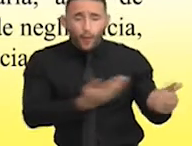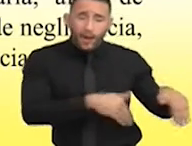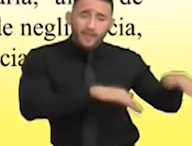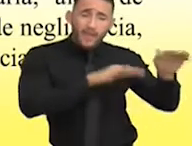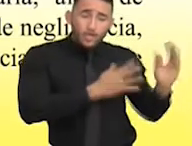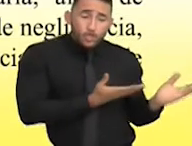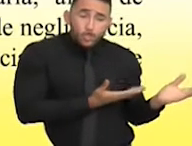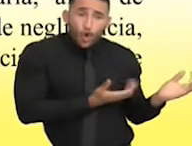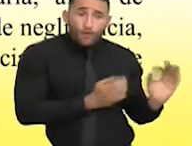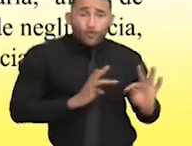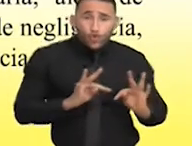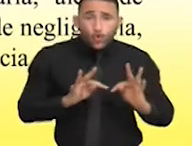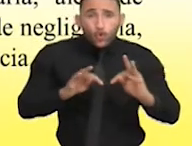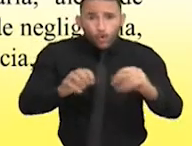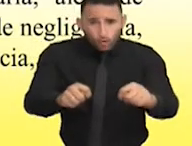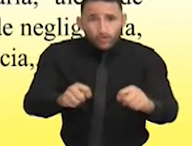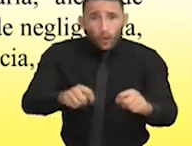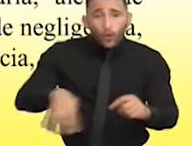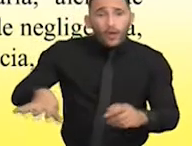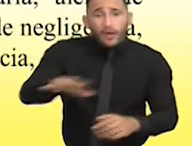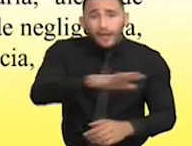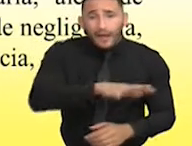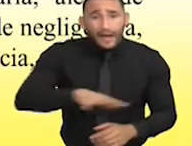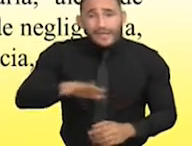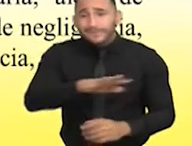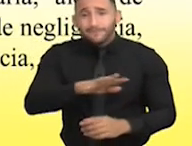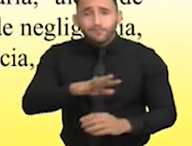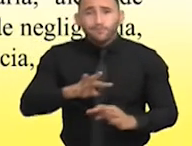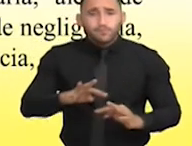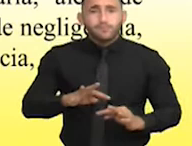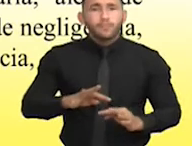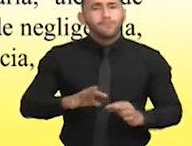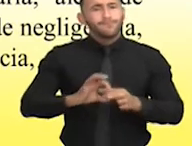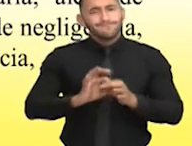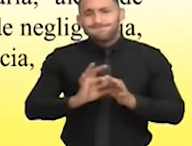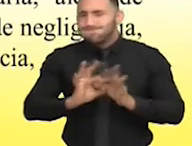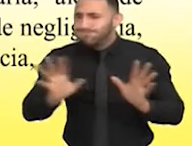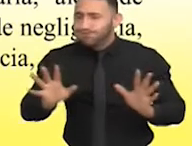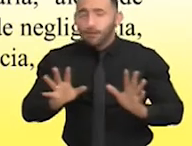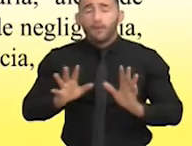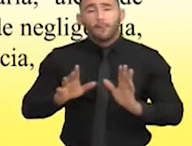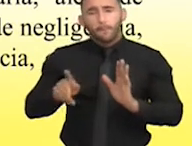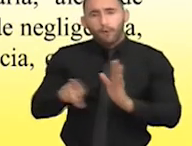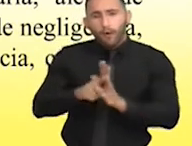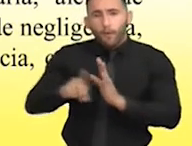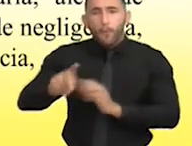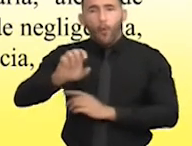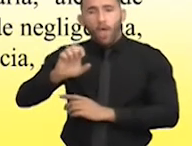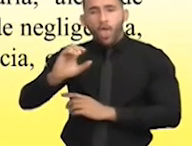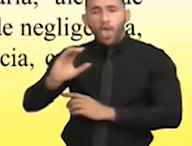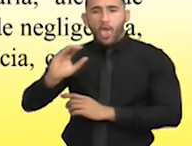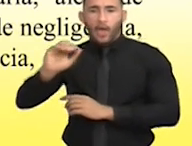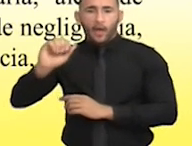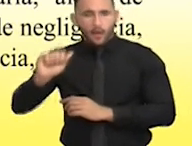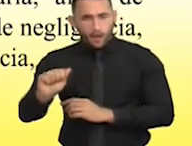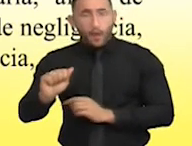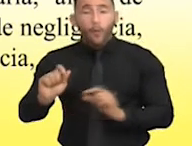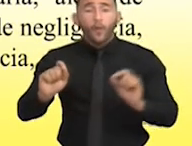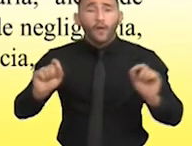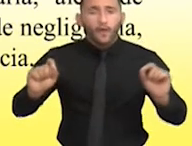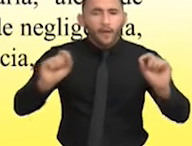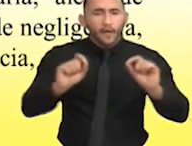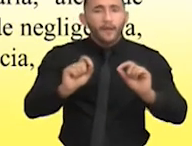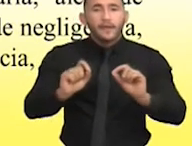absoluta prioridade. Aqui nós temos um princípio estabelecido pelo Estatuto da Criança e do Adolescente, que é o Estatuto,